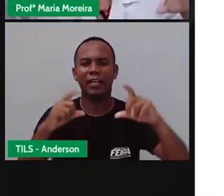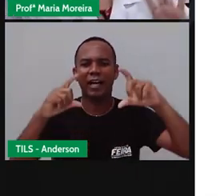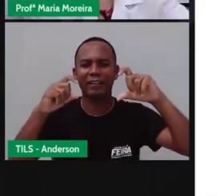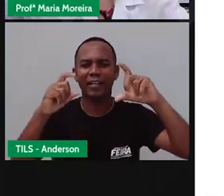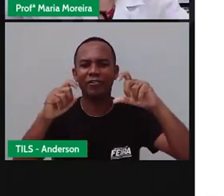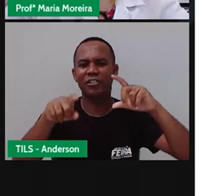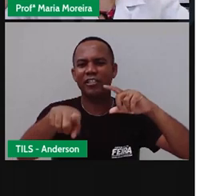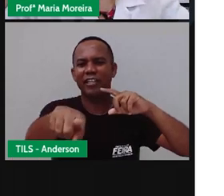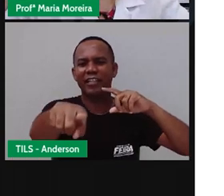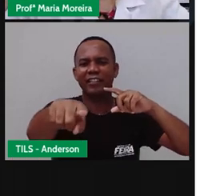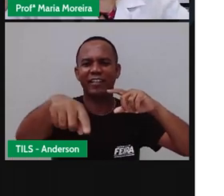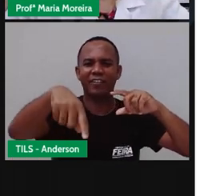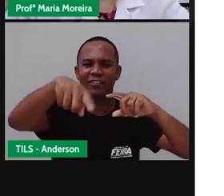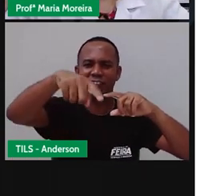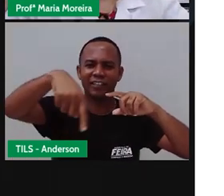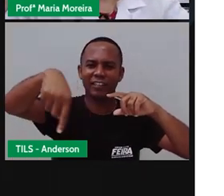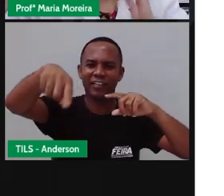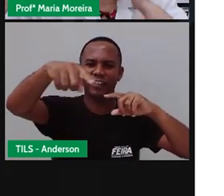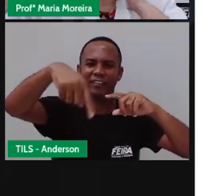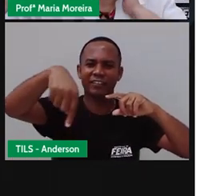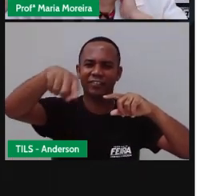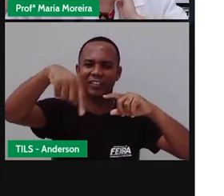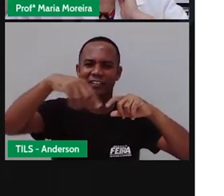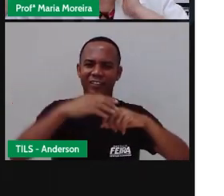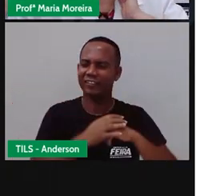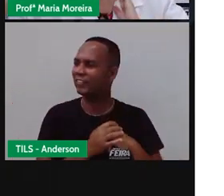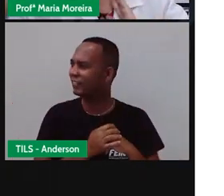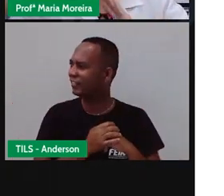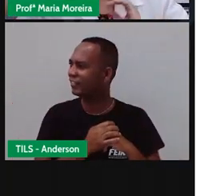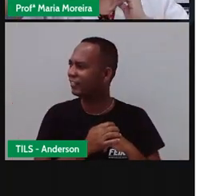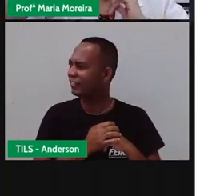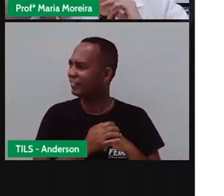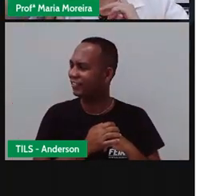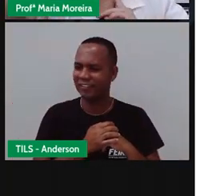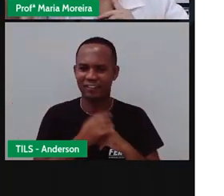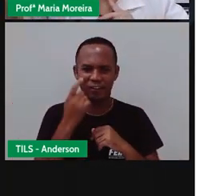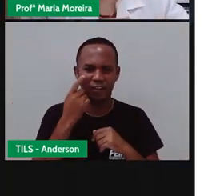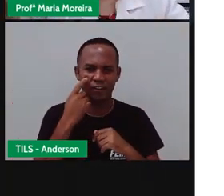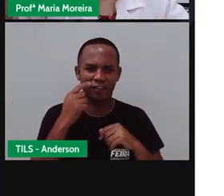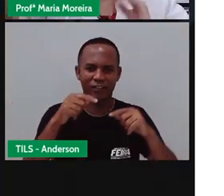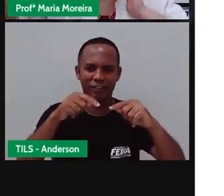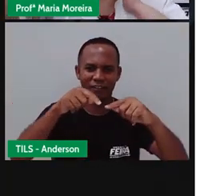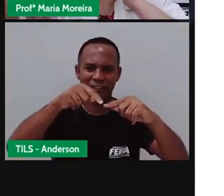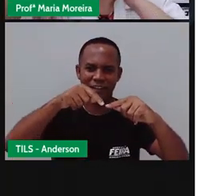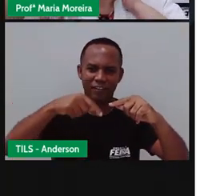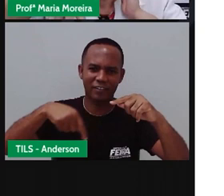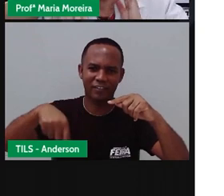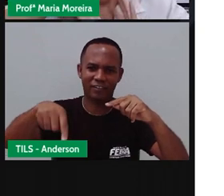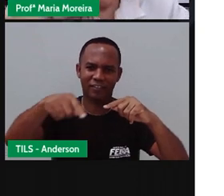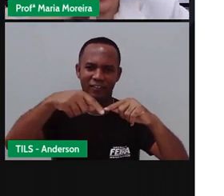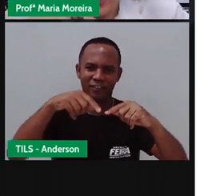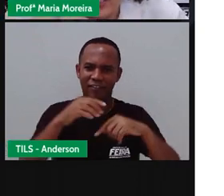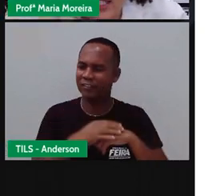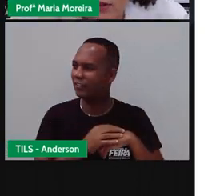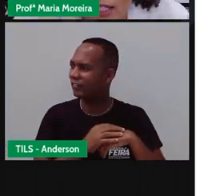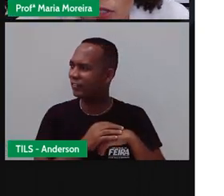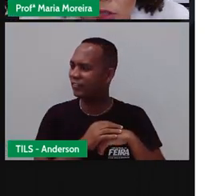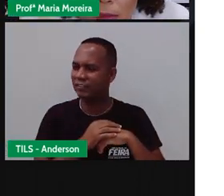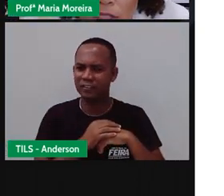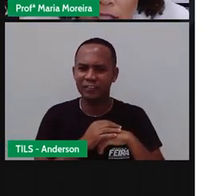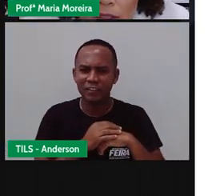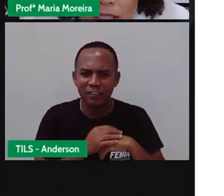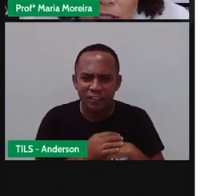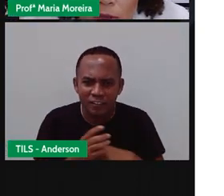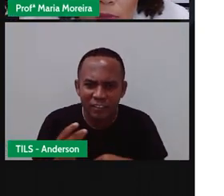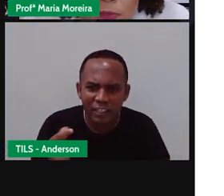entre o passado a, tem esse, esse quiosquezinho aí. Na verdade, não, esse